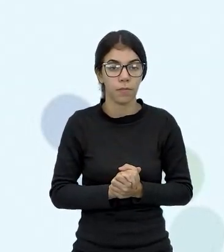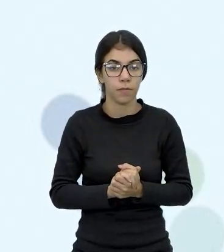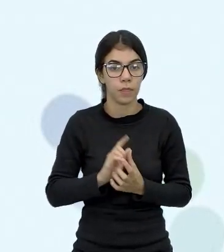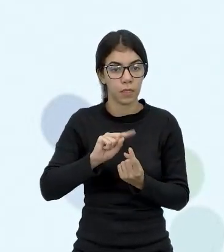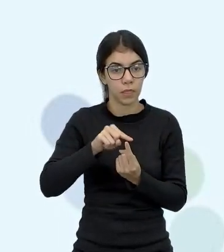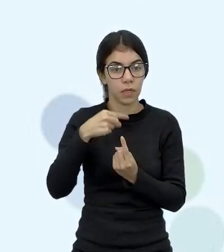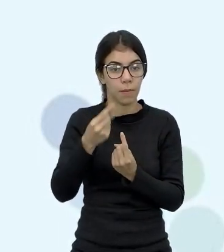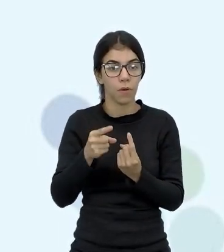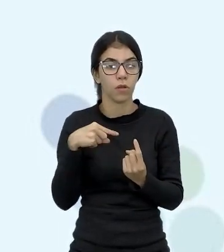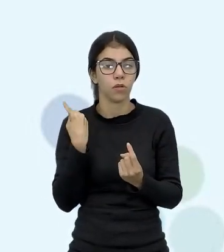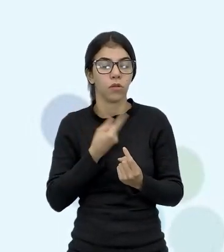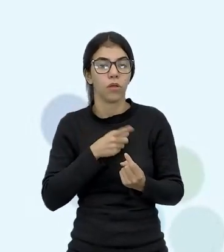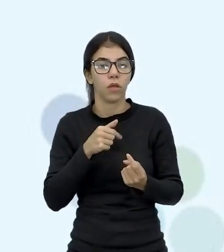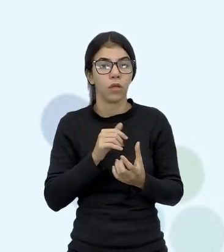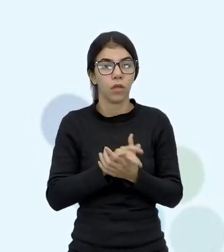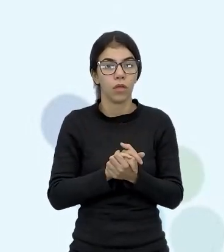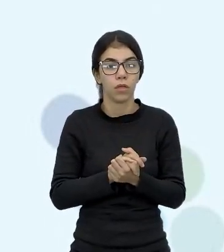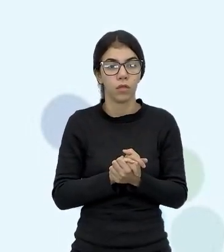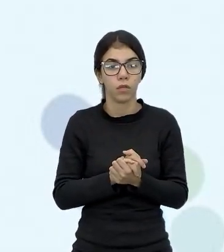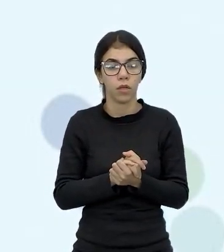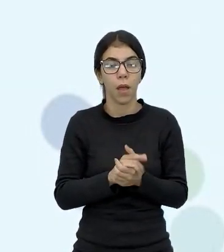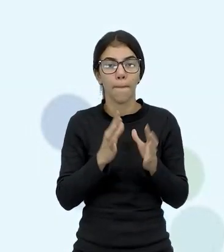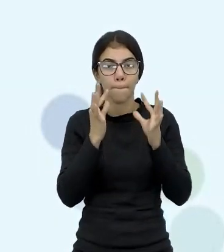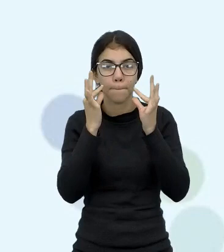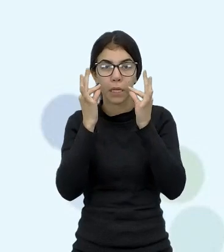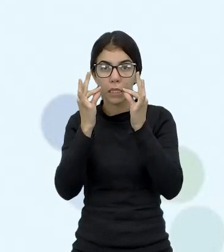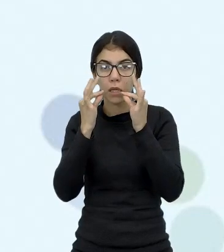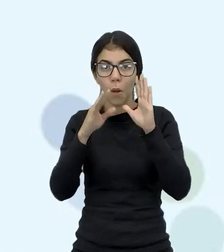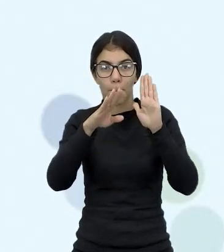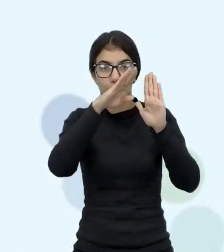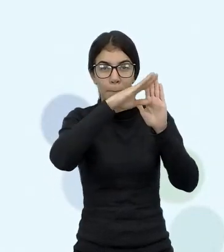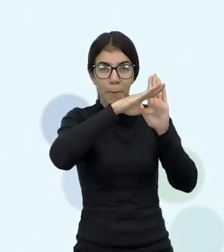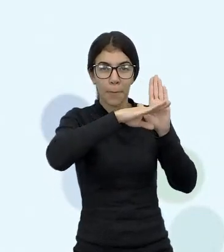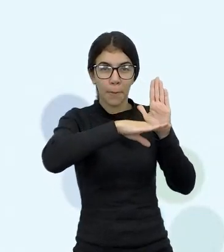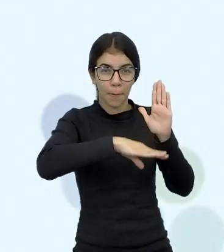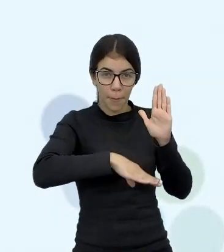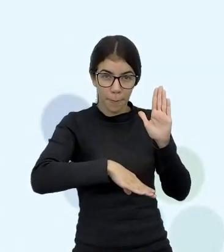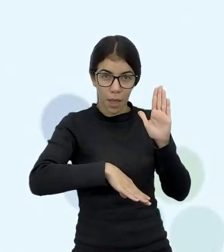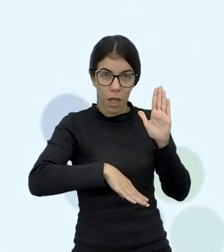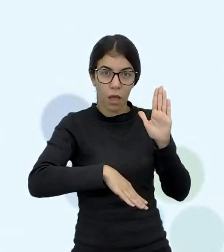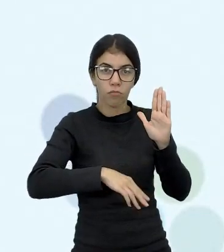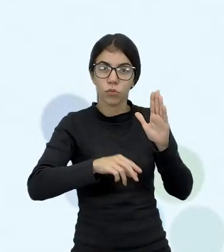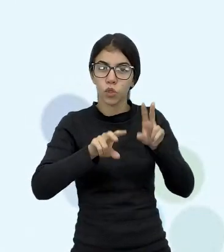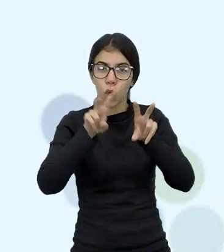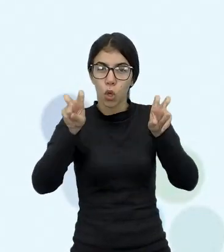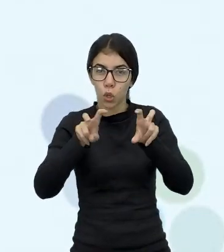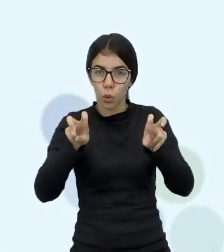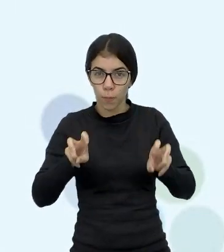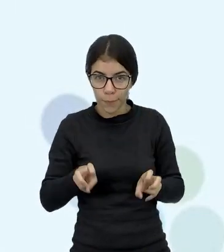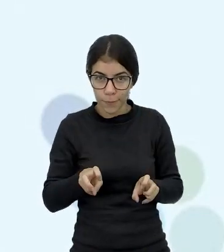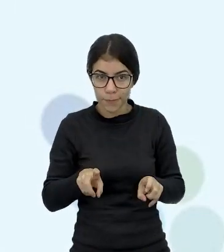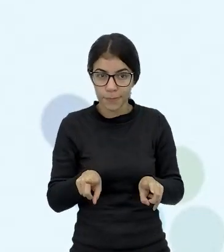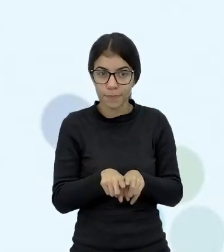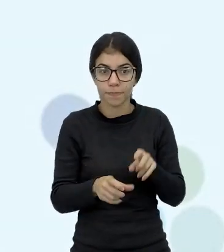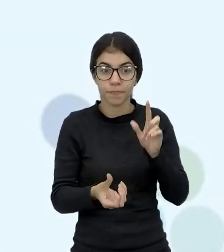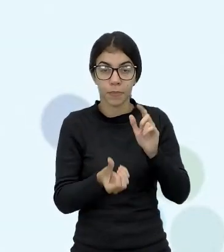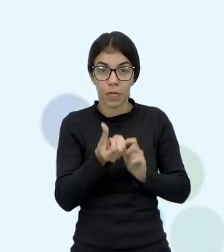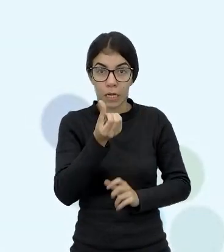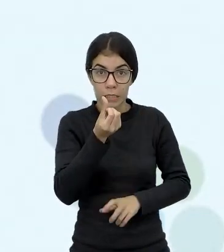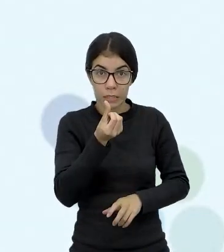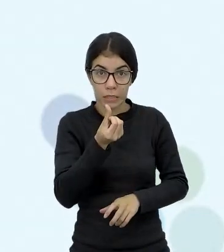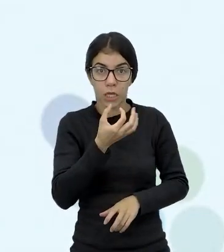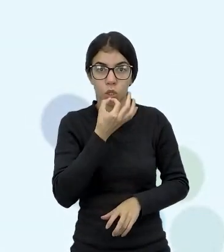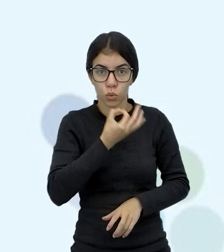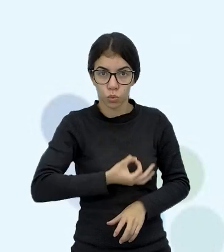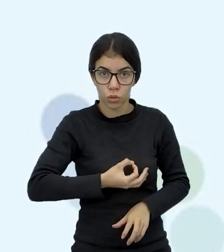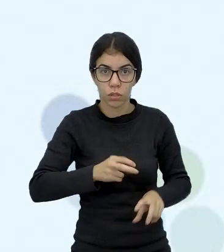depois nós vamos fazer o quê, né? Observando aí que tem aí umas sugestões de tema, né, eu mandei pra vocês seis sugestões,